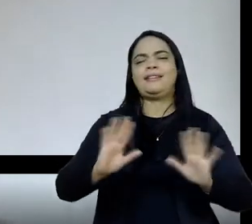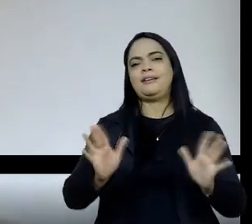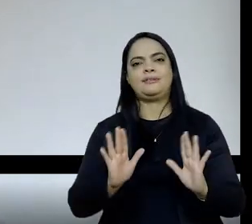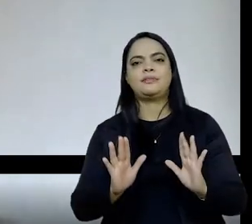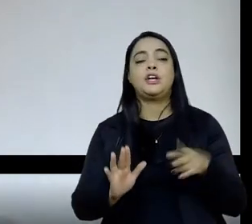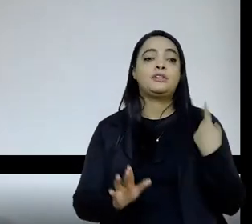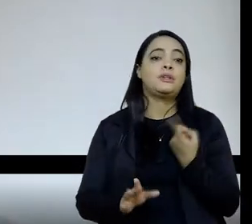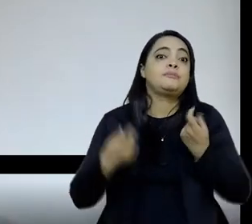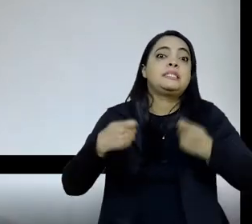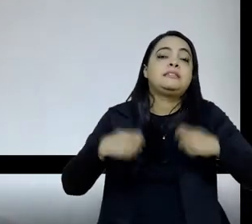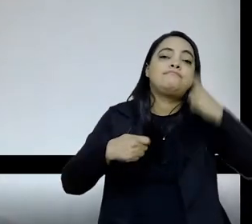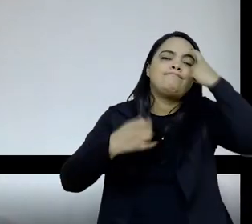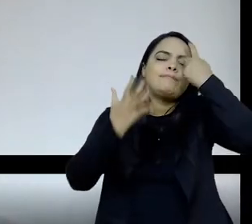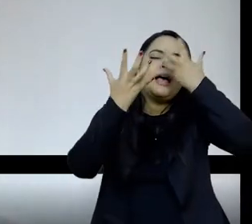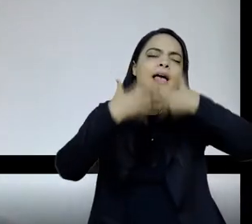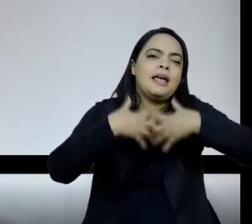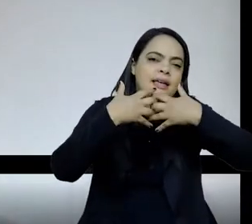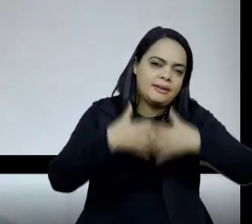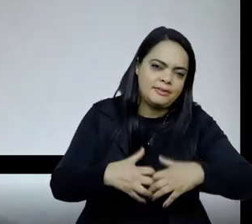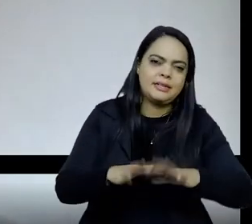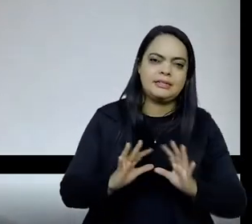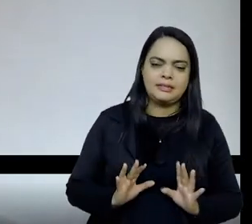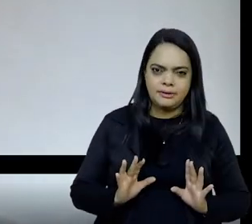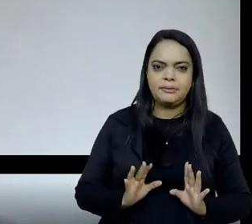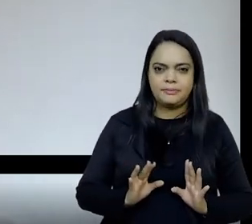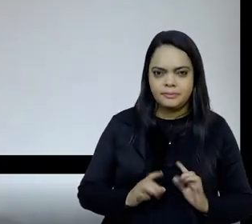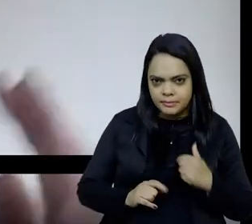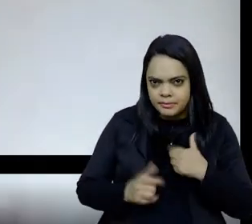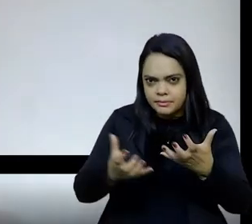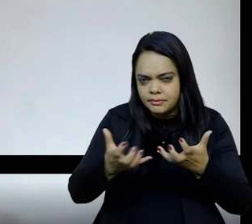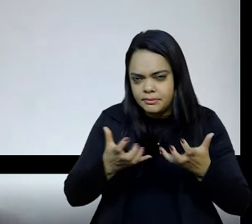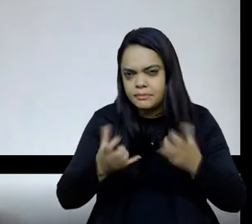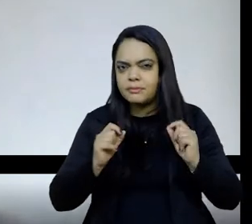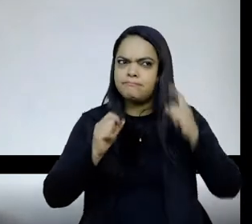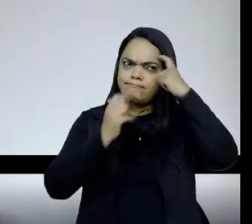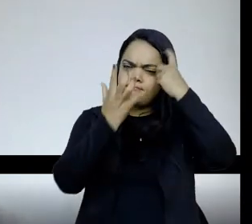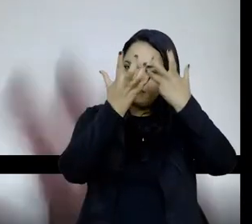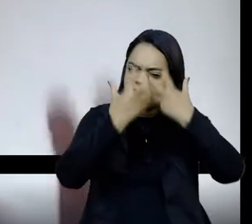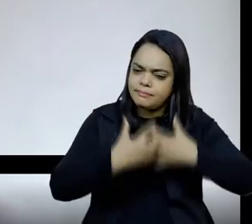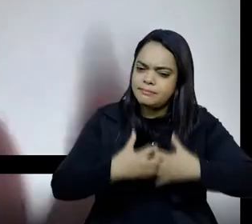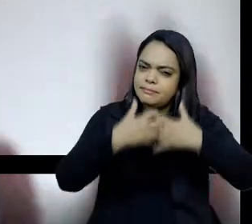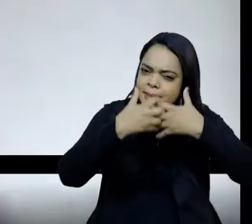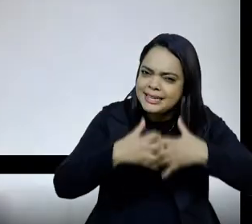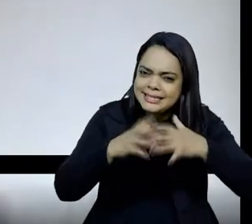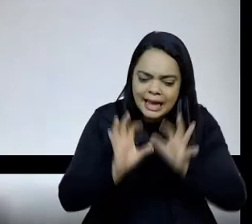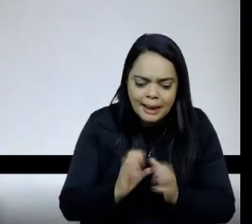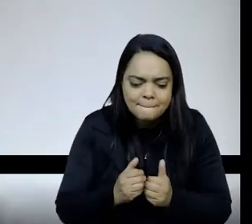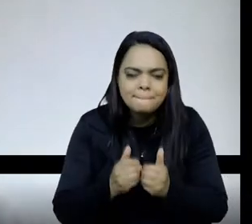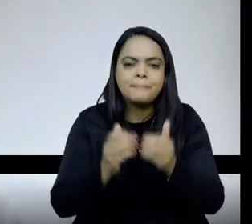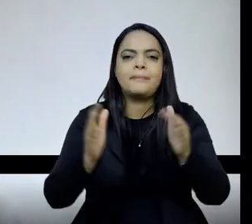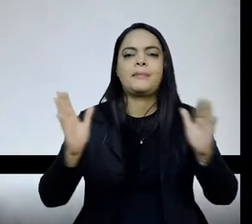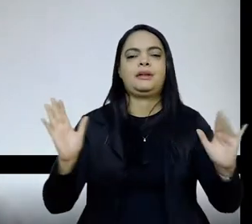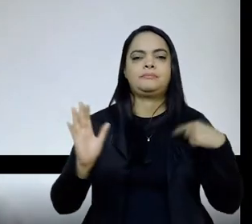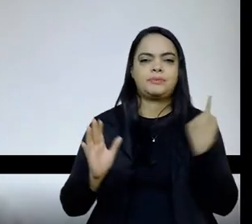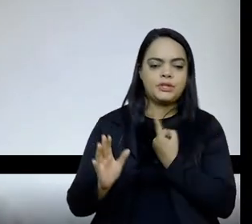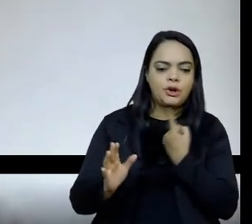reflexão, porque eu queria que a gente deixasse essa reflexão aberta sobre a mesa, para que cada hora a gente volte